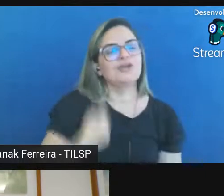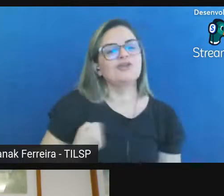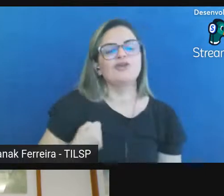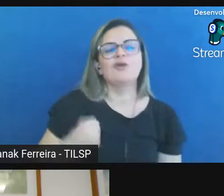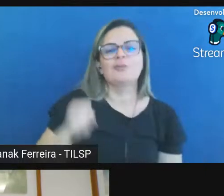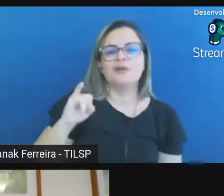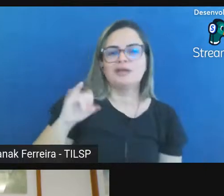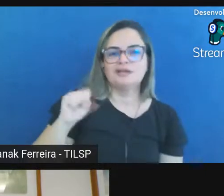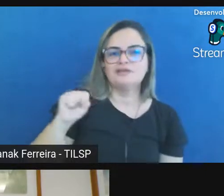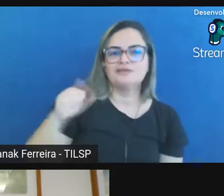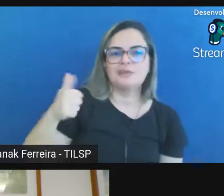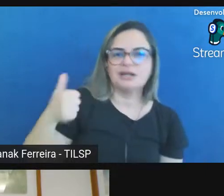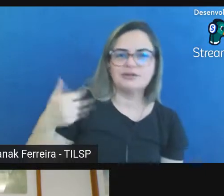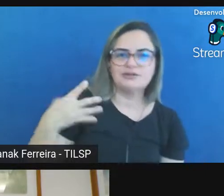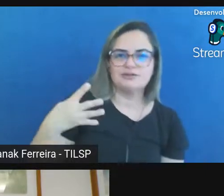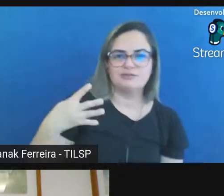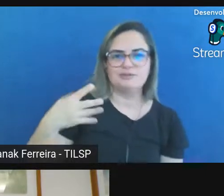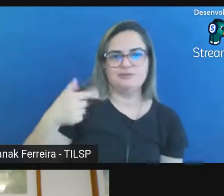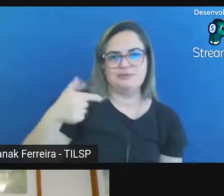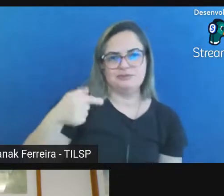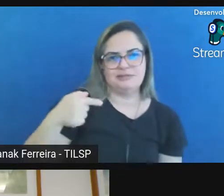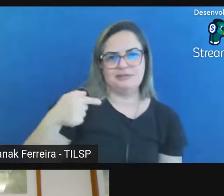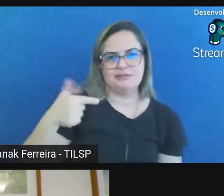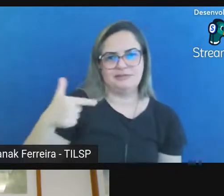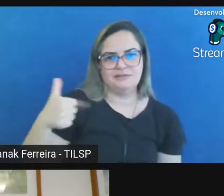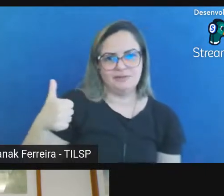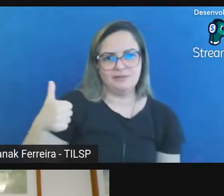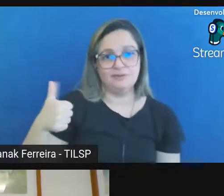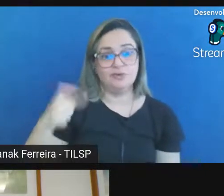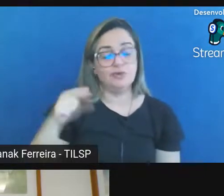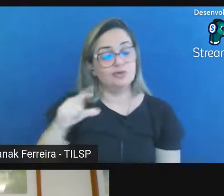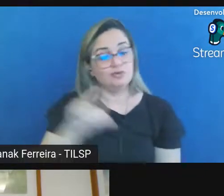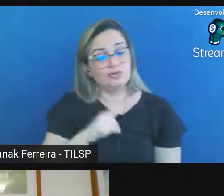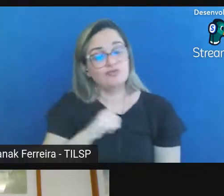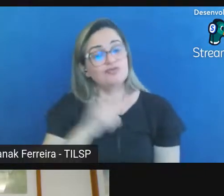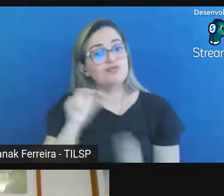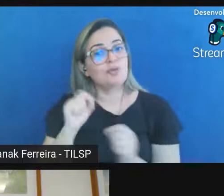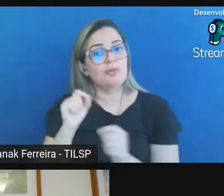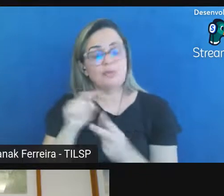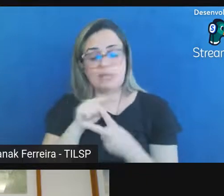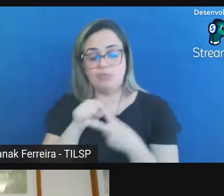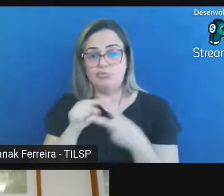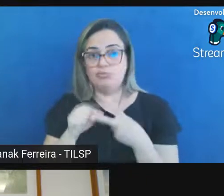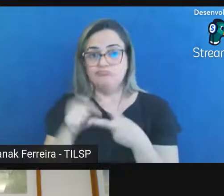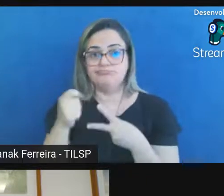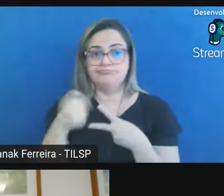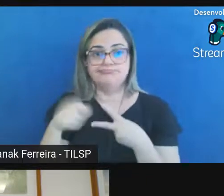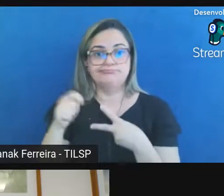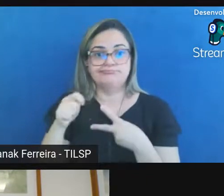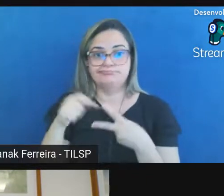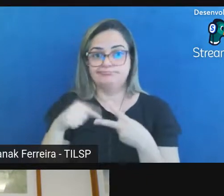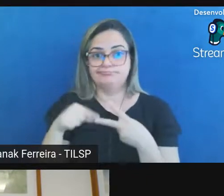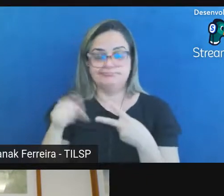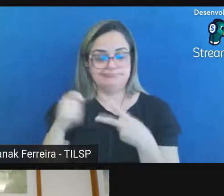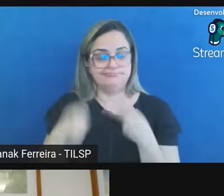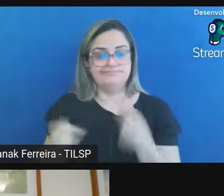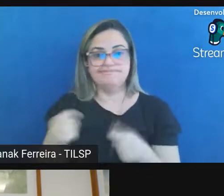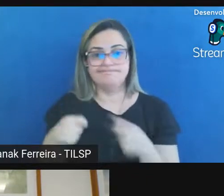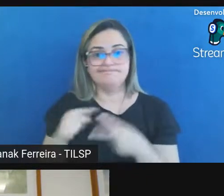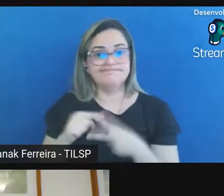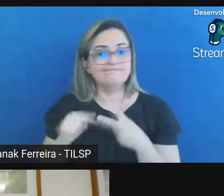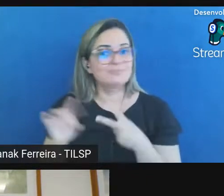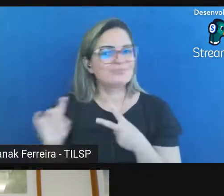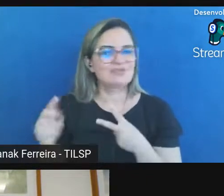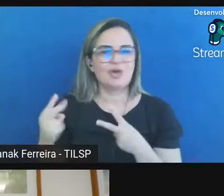só pode ter dois grandes administradores só dois por que que eu digo